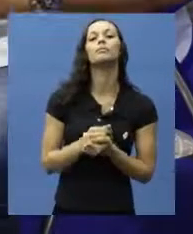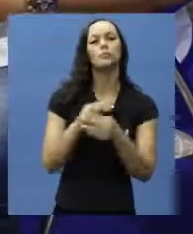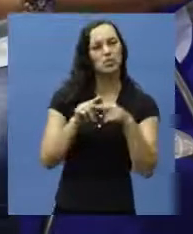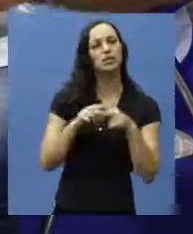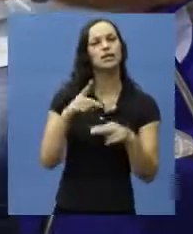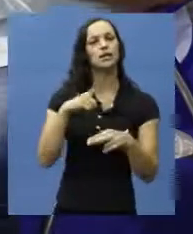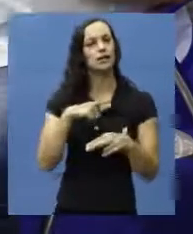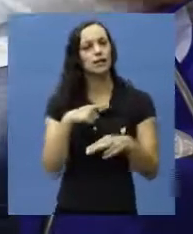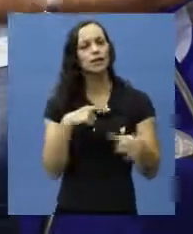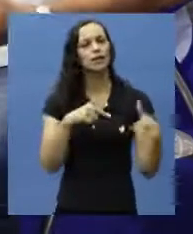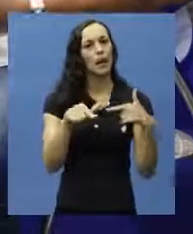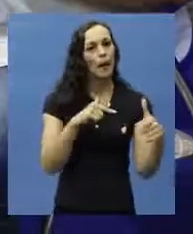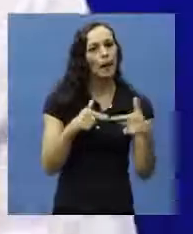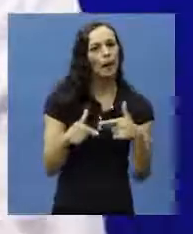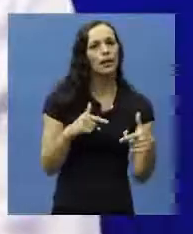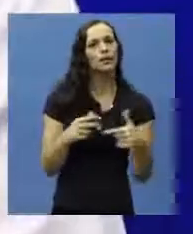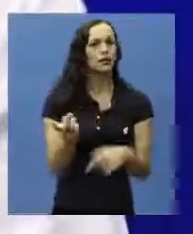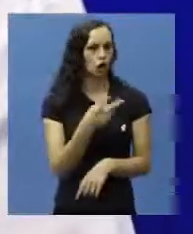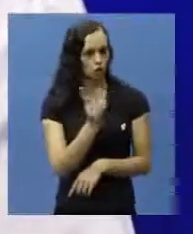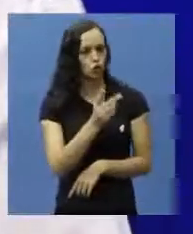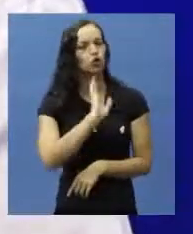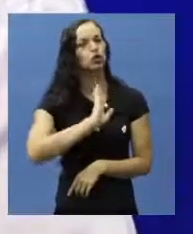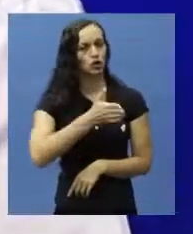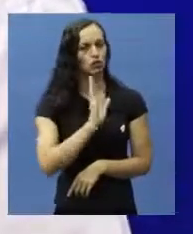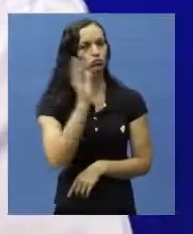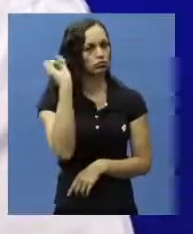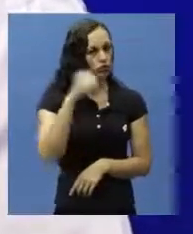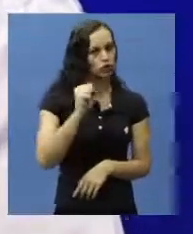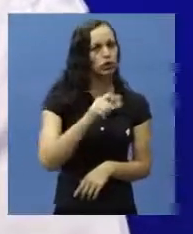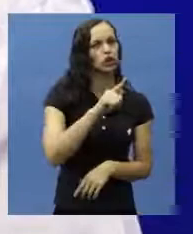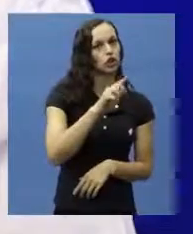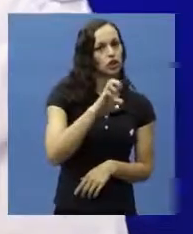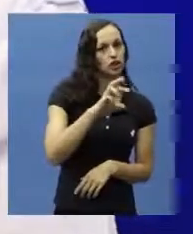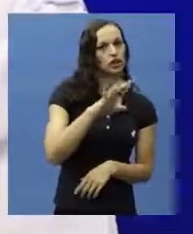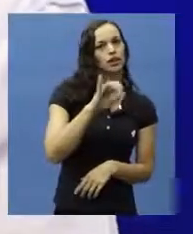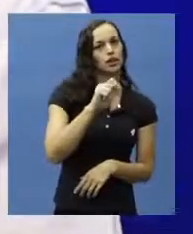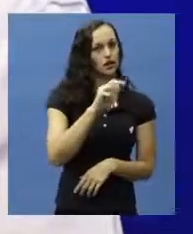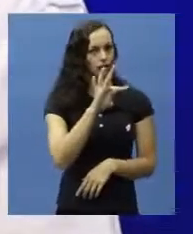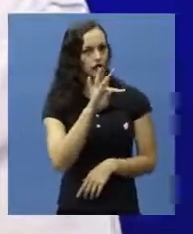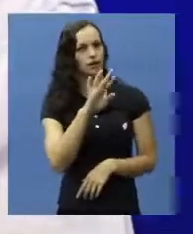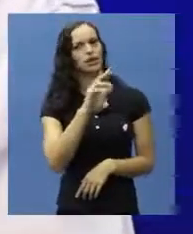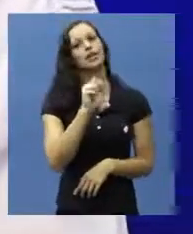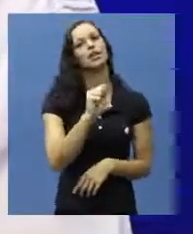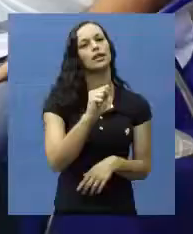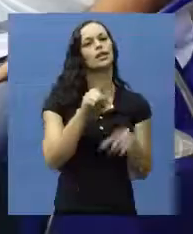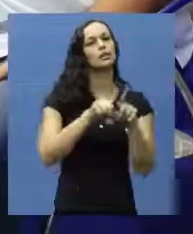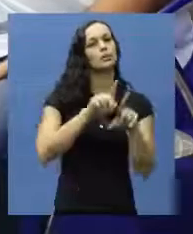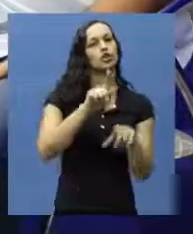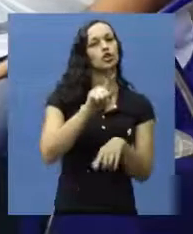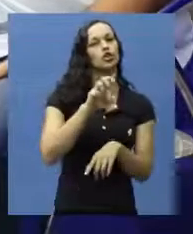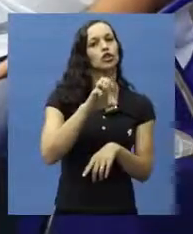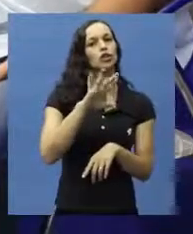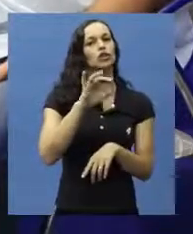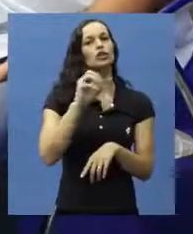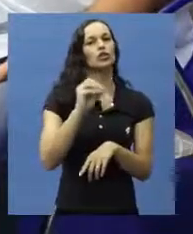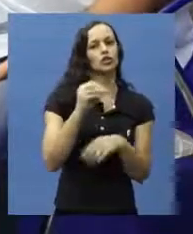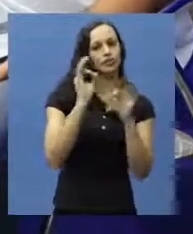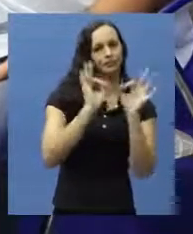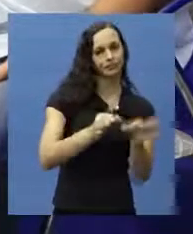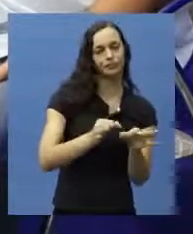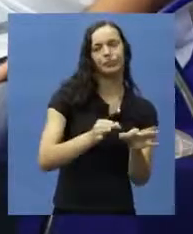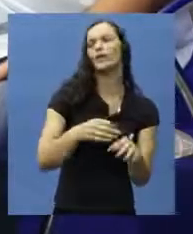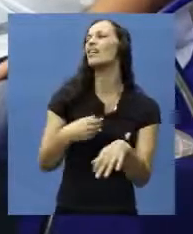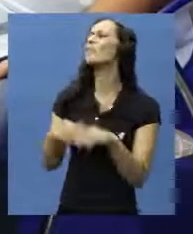Então, a gente trabalha nessas duas áreas específicas que eu acabei de falar, que é a geriatria e gerontologia também. É possível, professor,